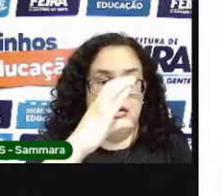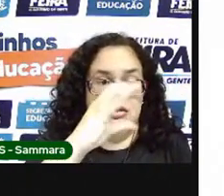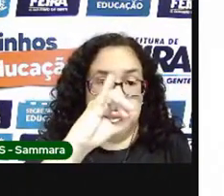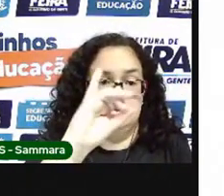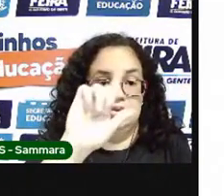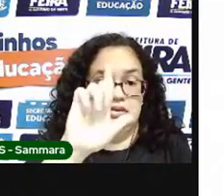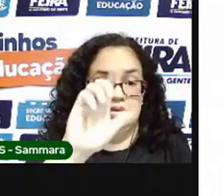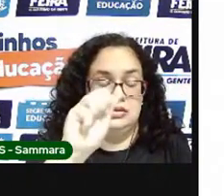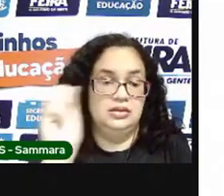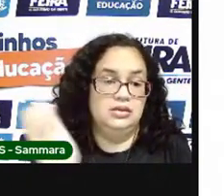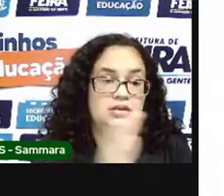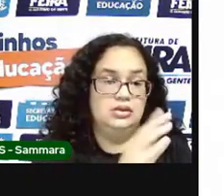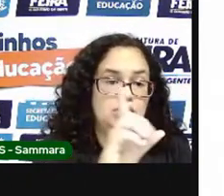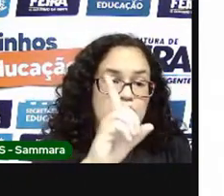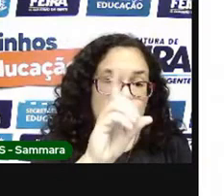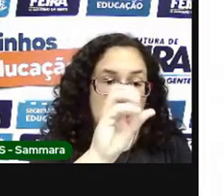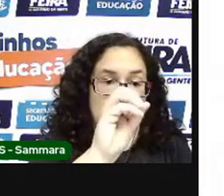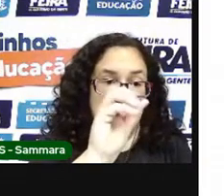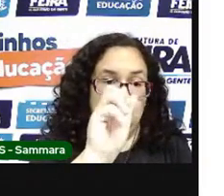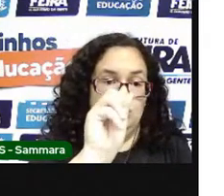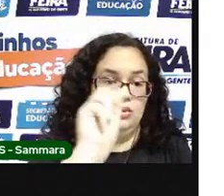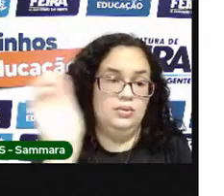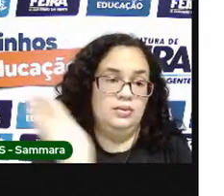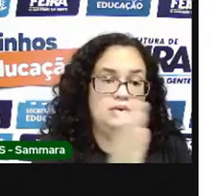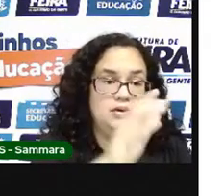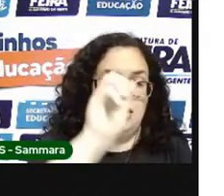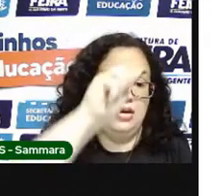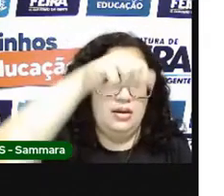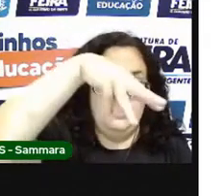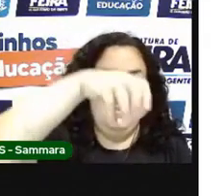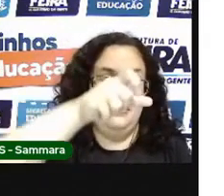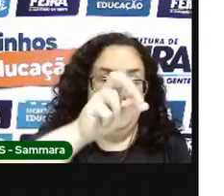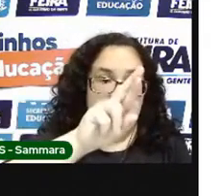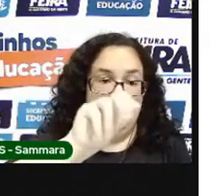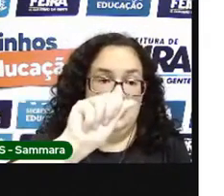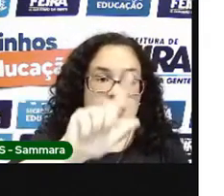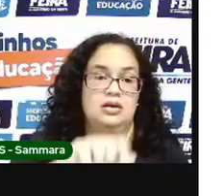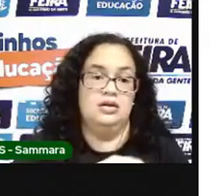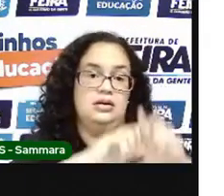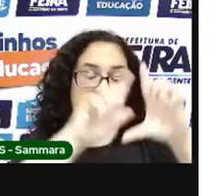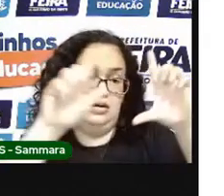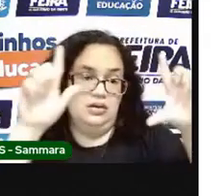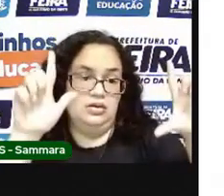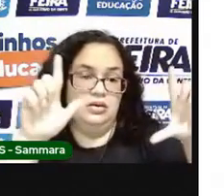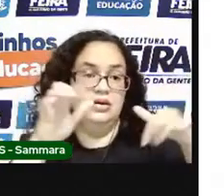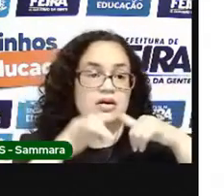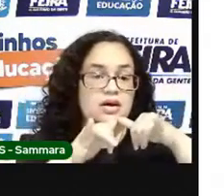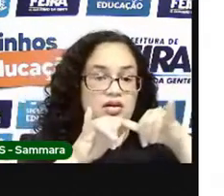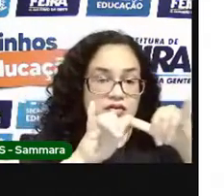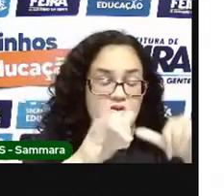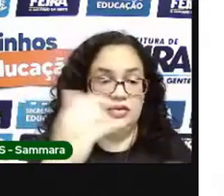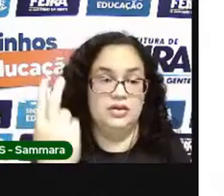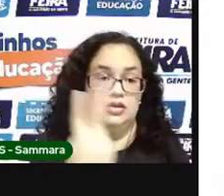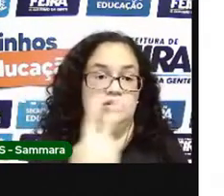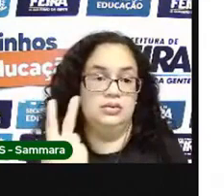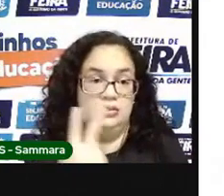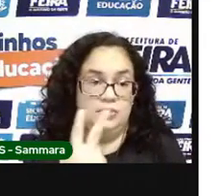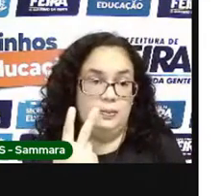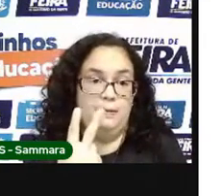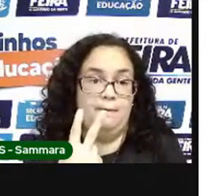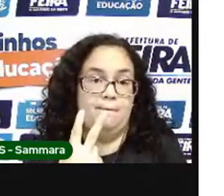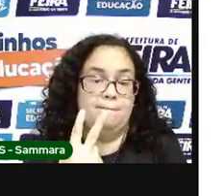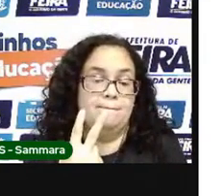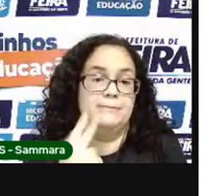uma pintora brasileira. E o nome dessa tela é A Feira 2, né? De Tarsila do